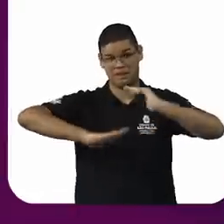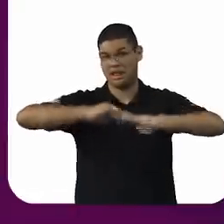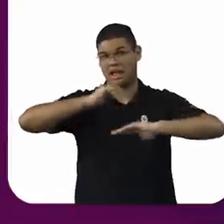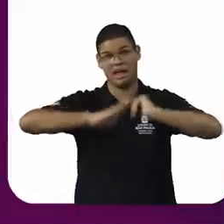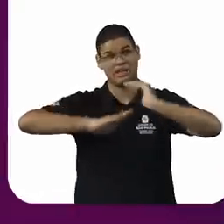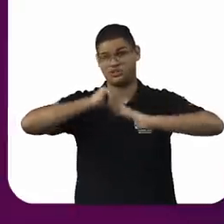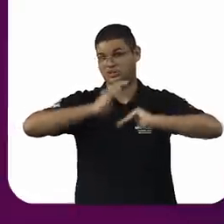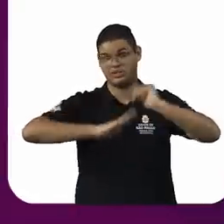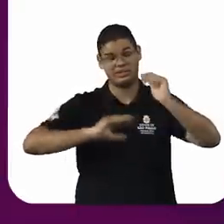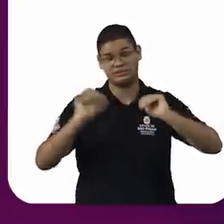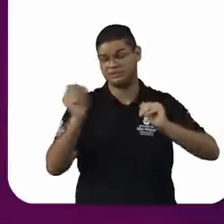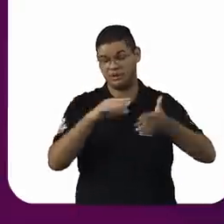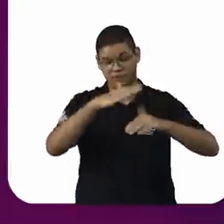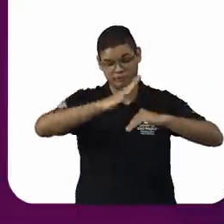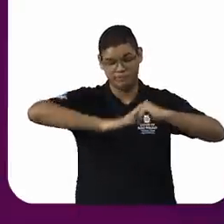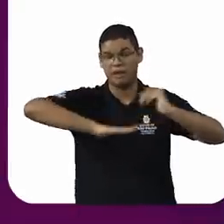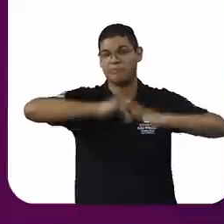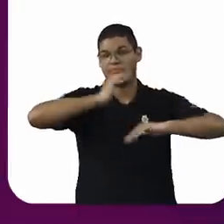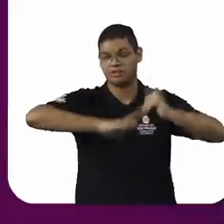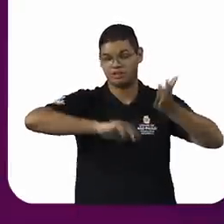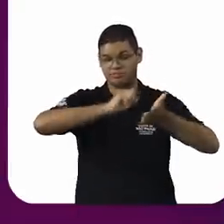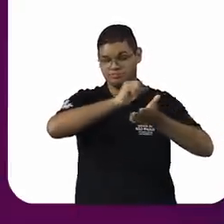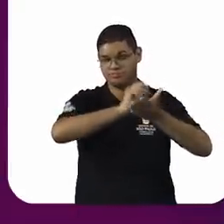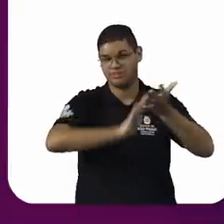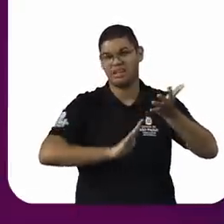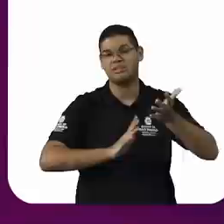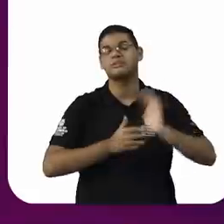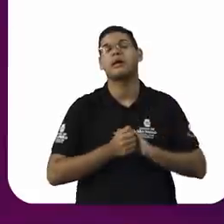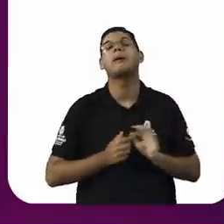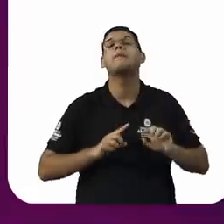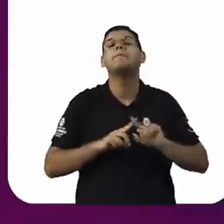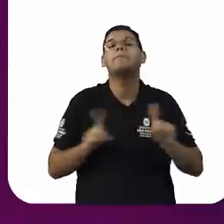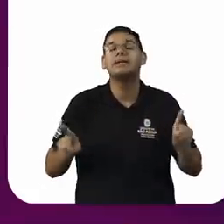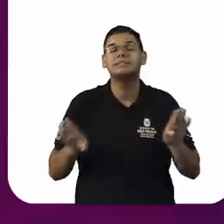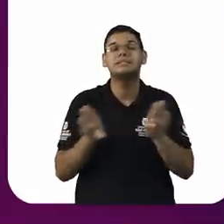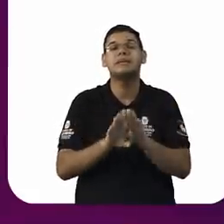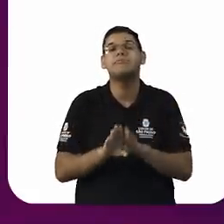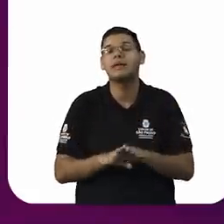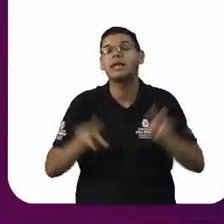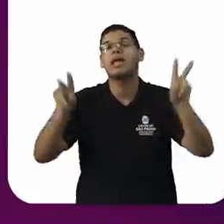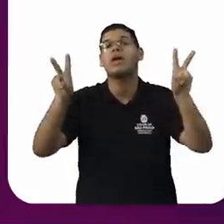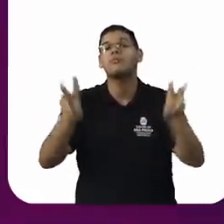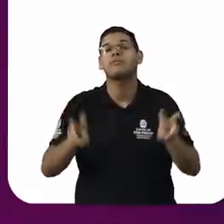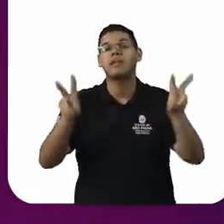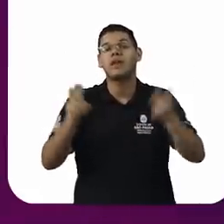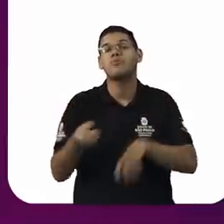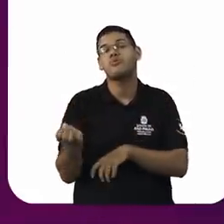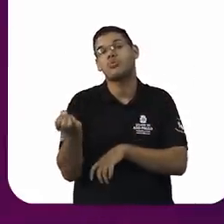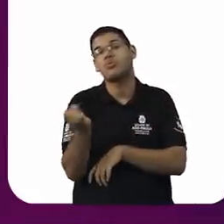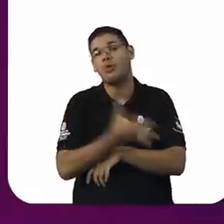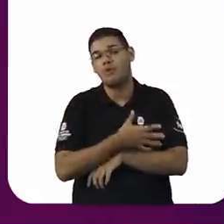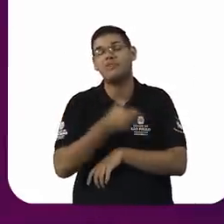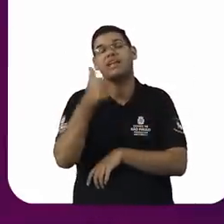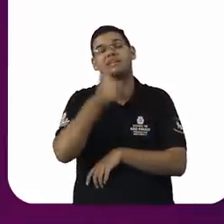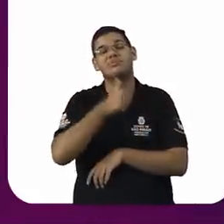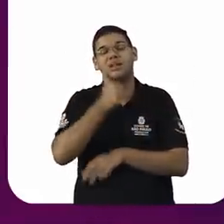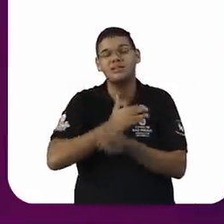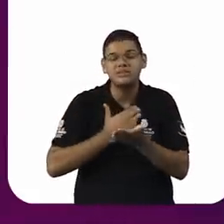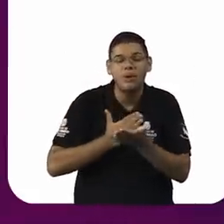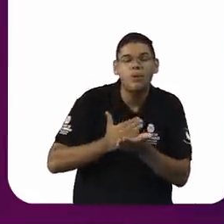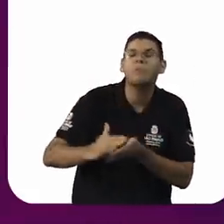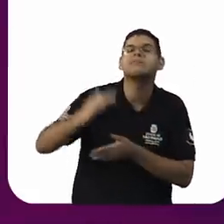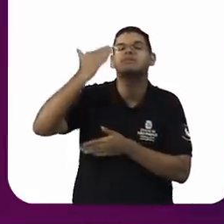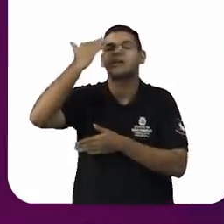mas também é um termo relativamente novo que as mulheres estão começando a entender o que significa. O que é